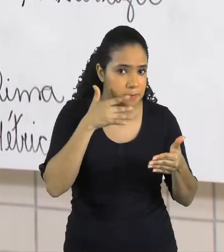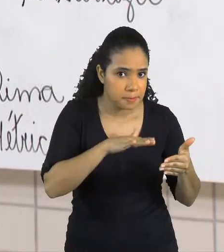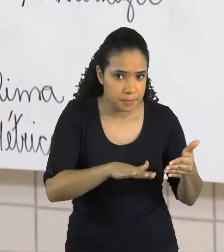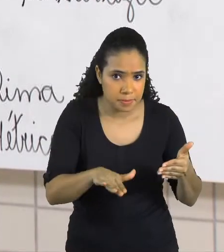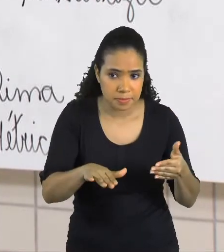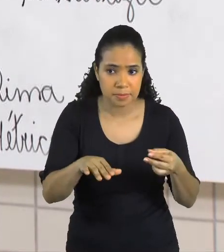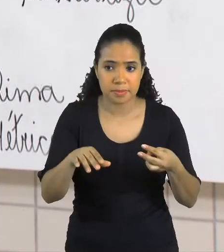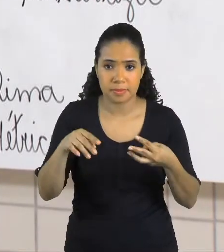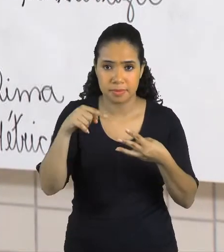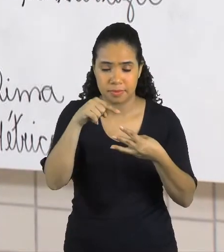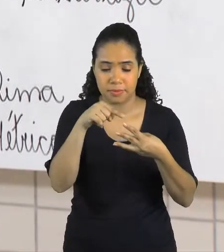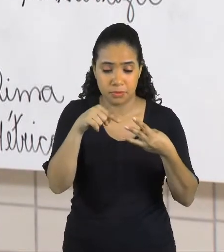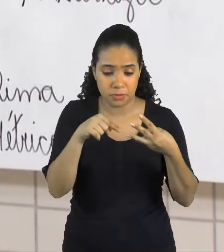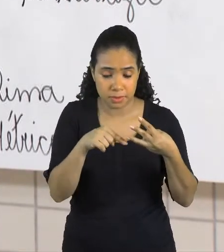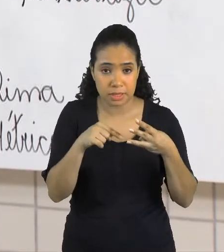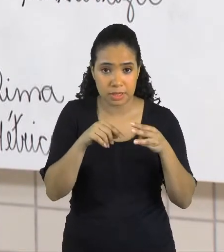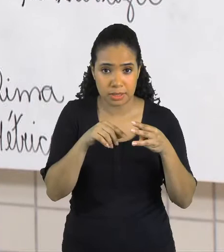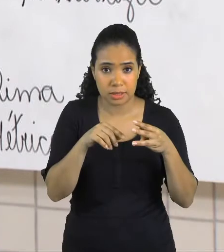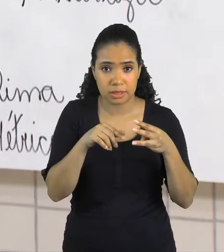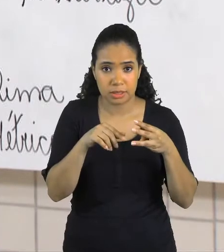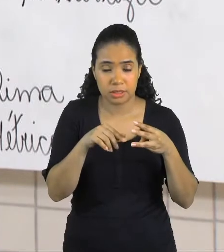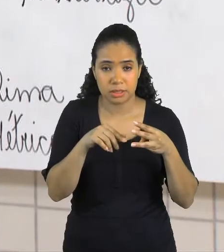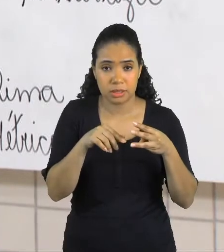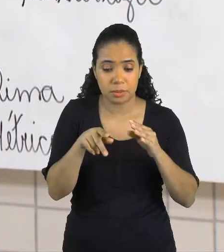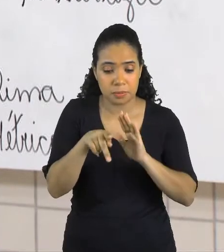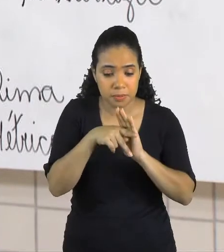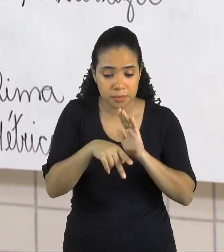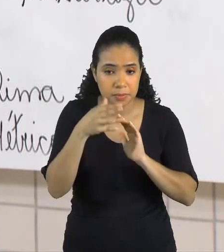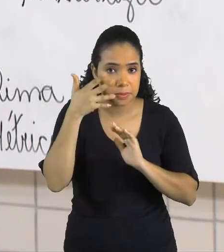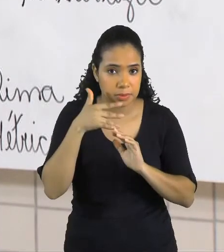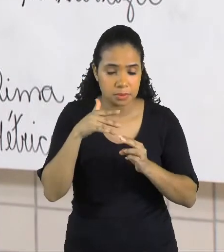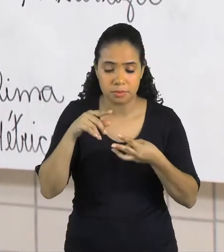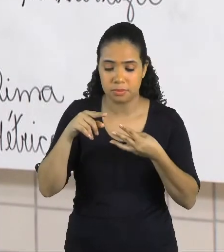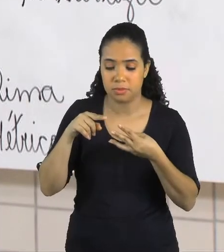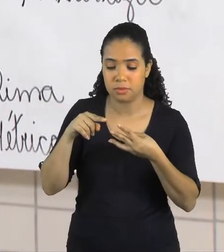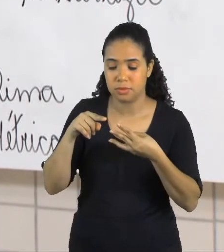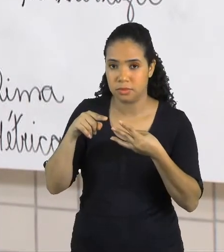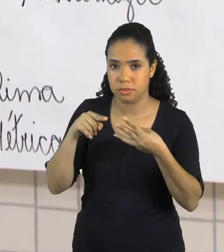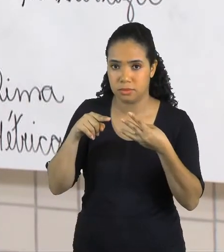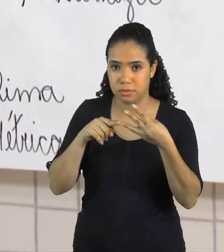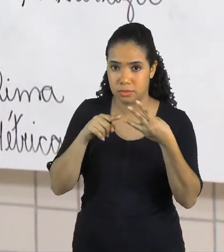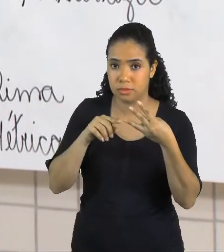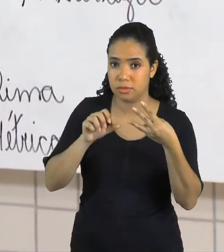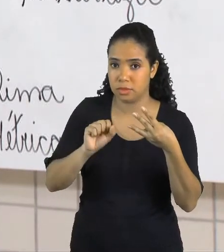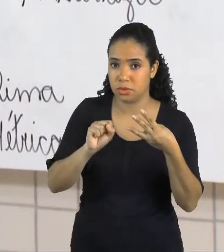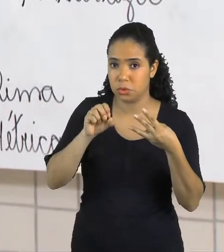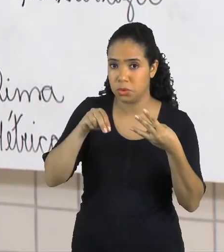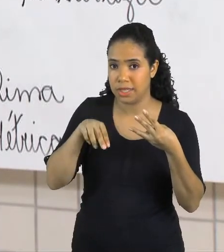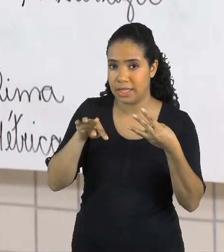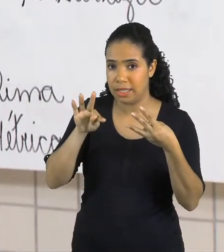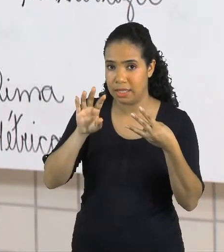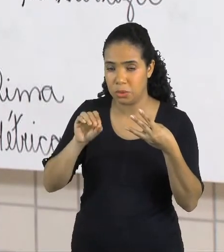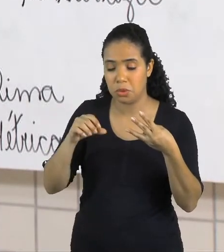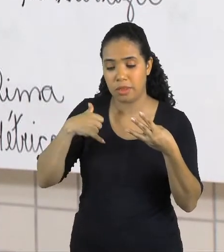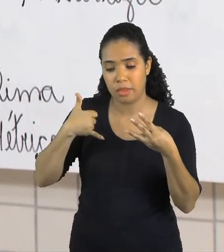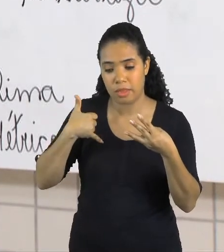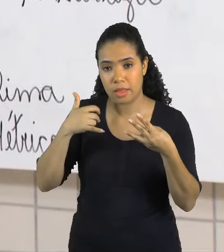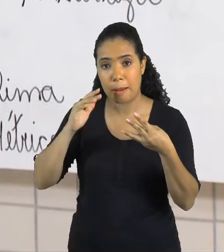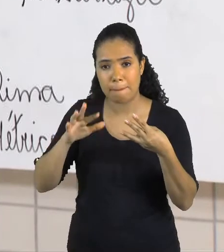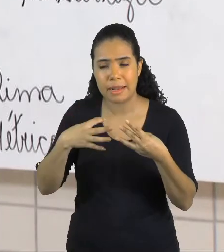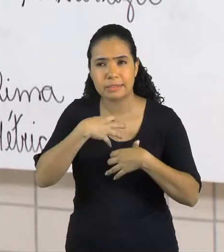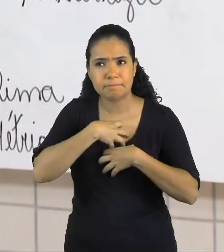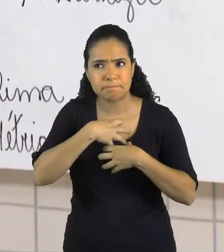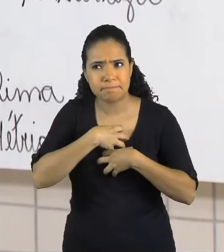três abordam a infância. No soneto, o brinquedo de criança, o eu lírico já tem certidade, mas ele diz que ainda é uma